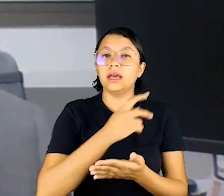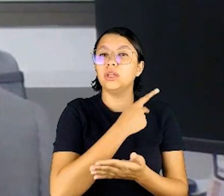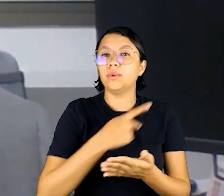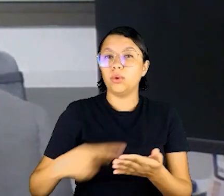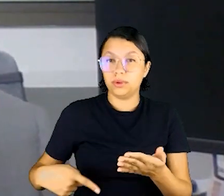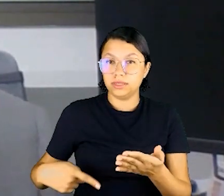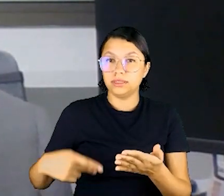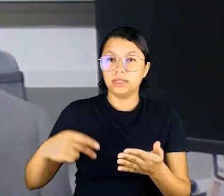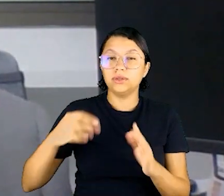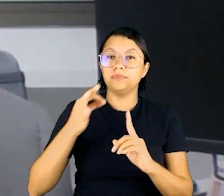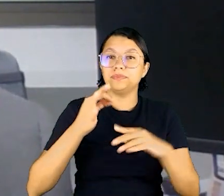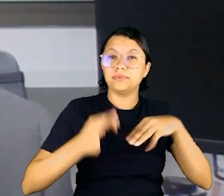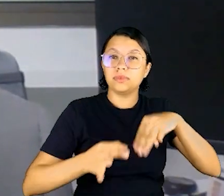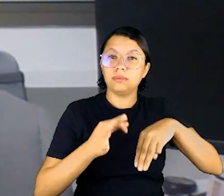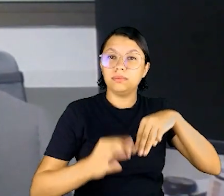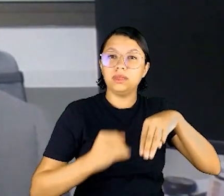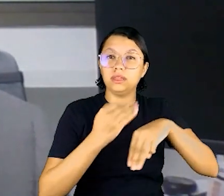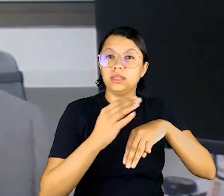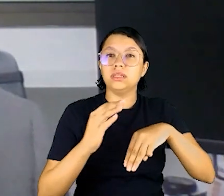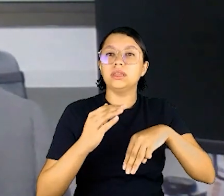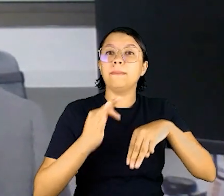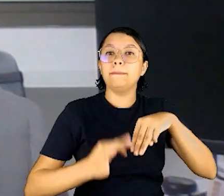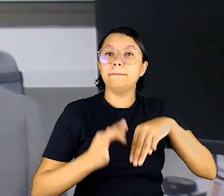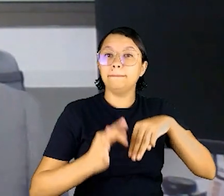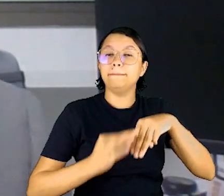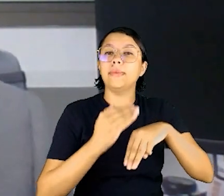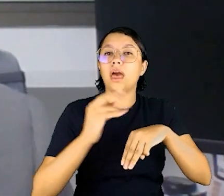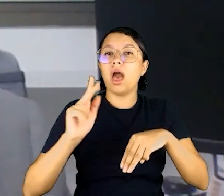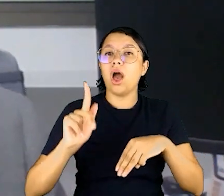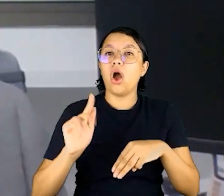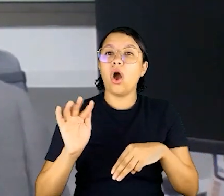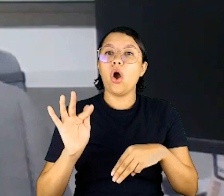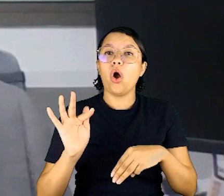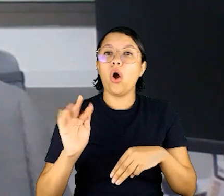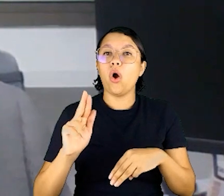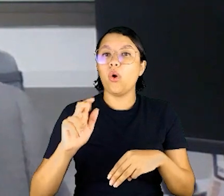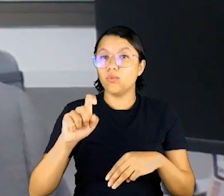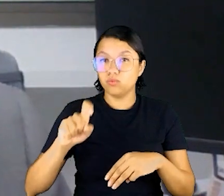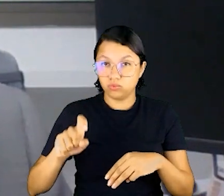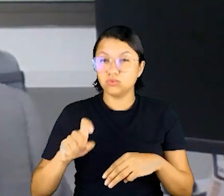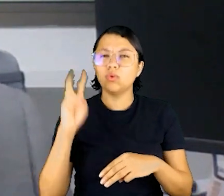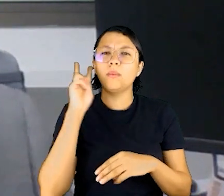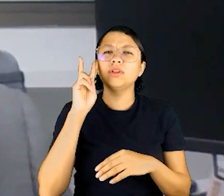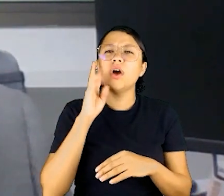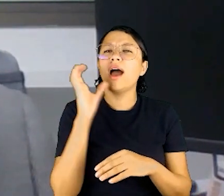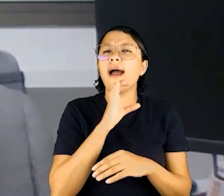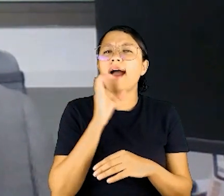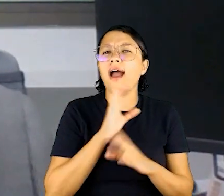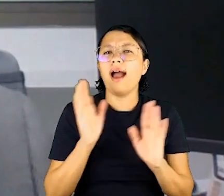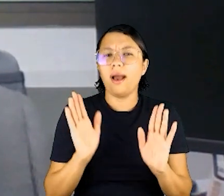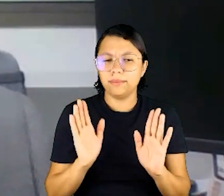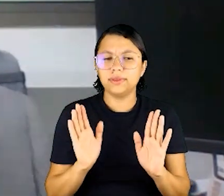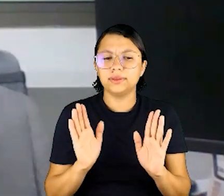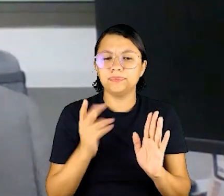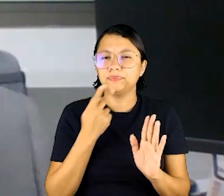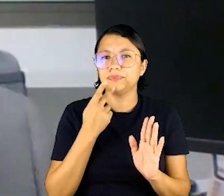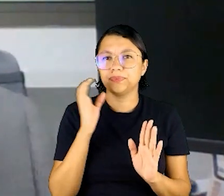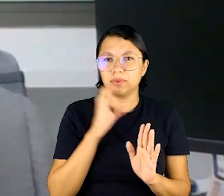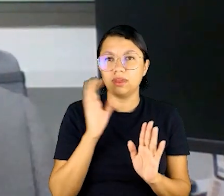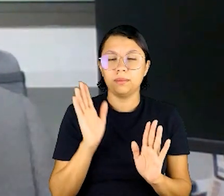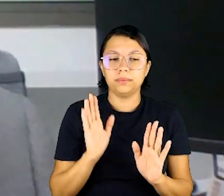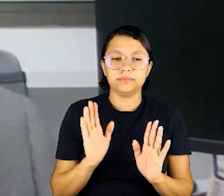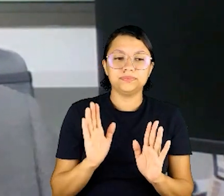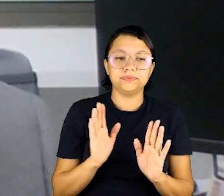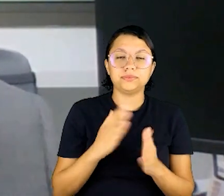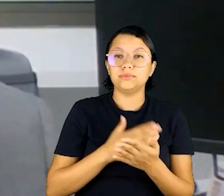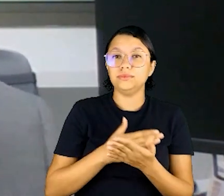então presidente do CNJ, ministro Fuchs, né, e para dar um histórico para vocês, muito breve aqui, para não tomar